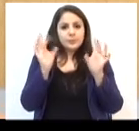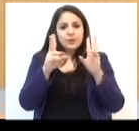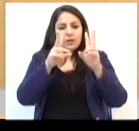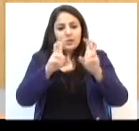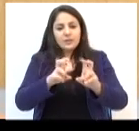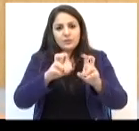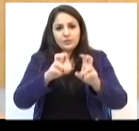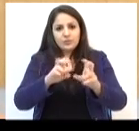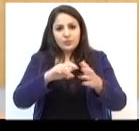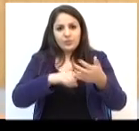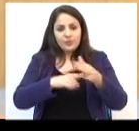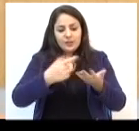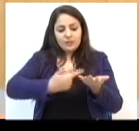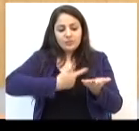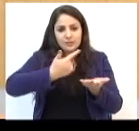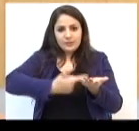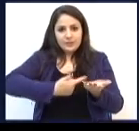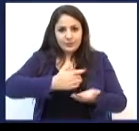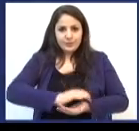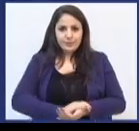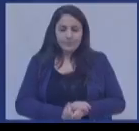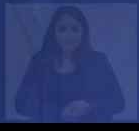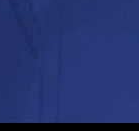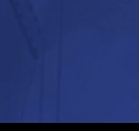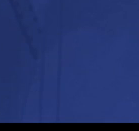sobre a Feira do Livro.